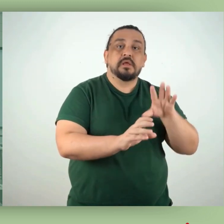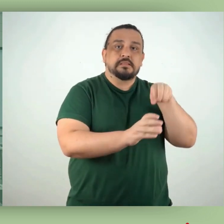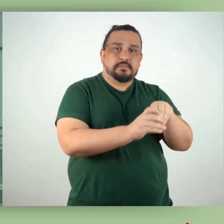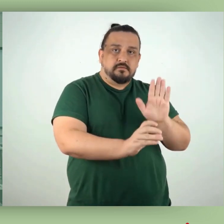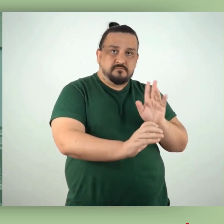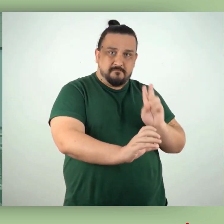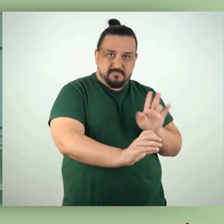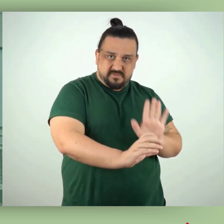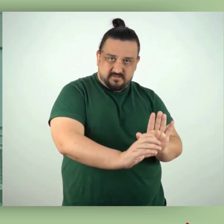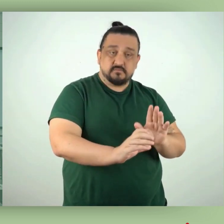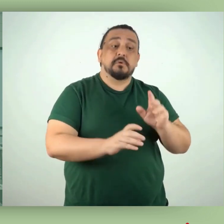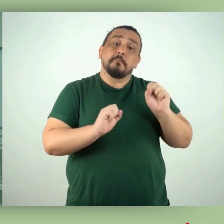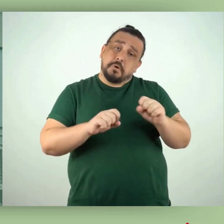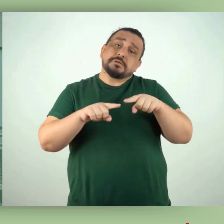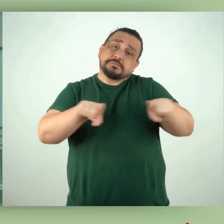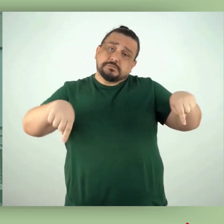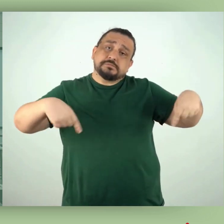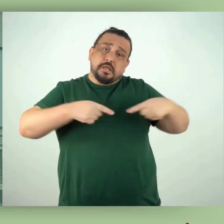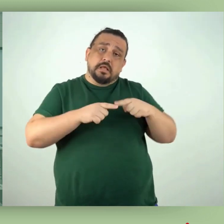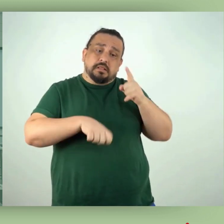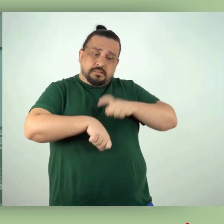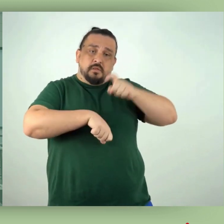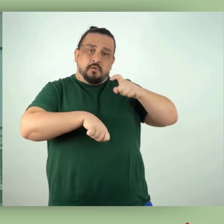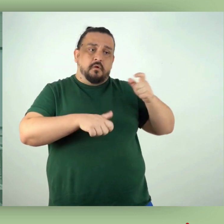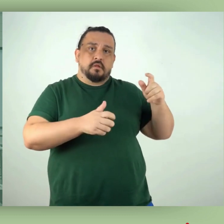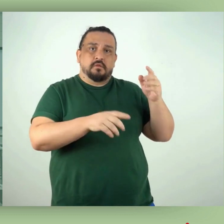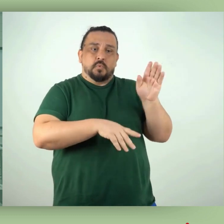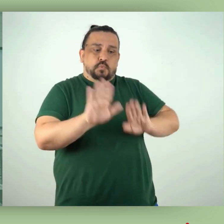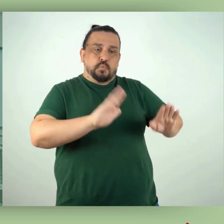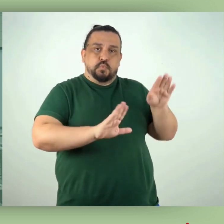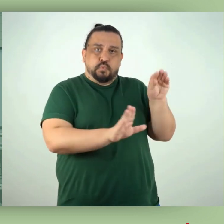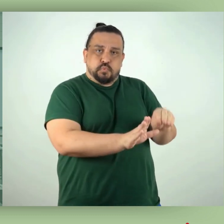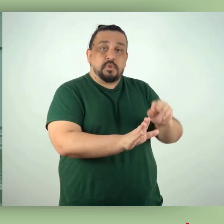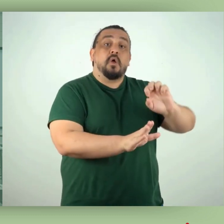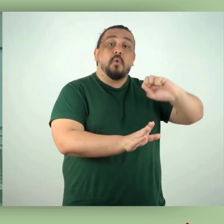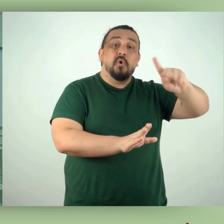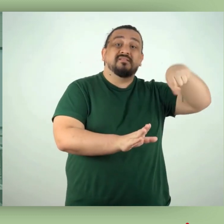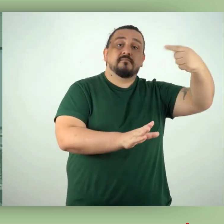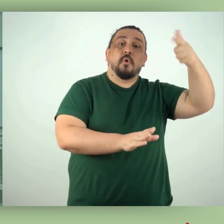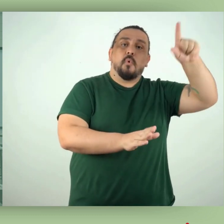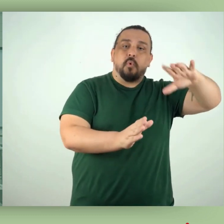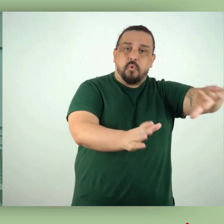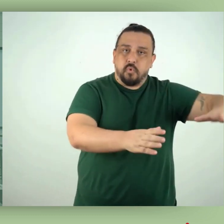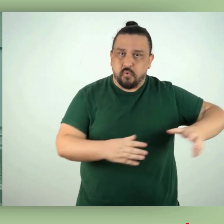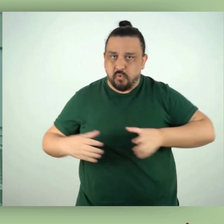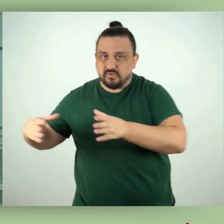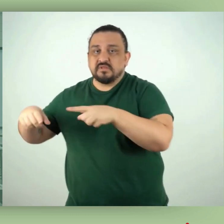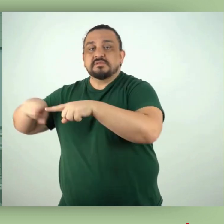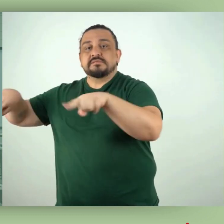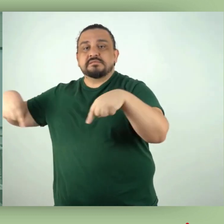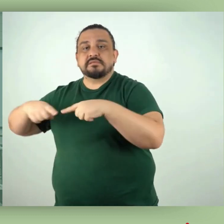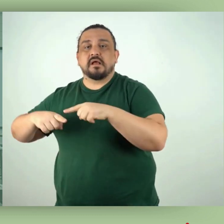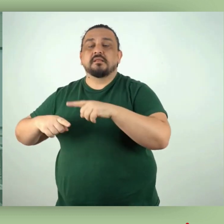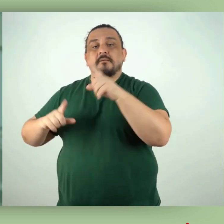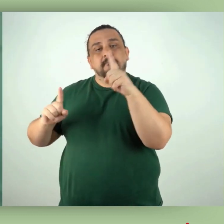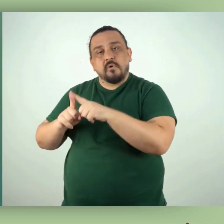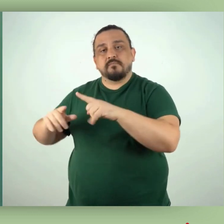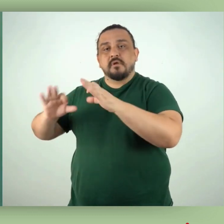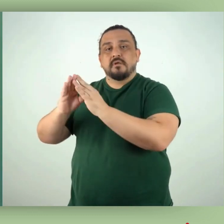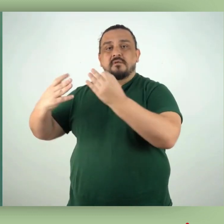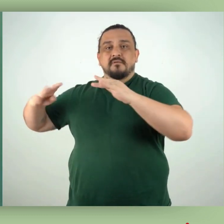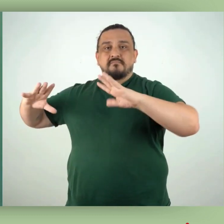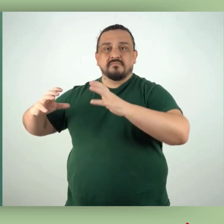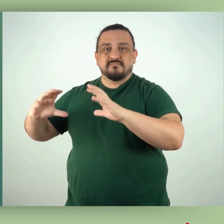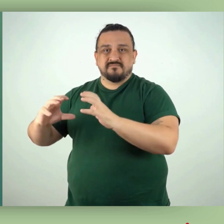realizado na própria sala de manipulação ou em sala específica, identificada como sala de decaimento.